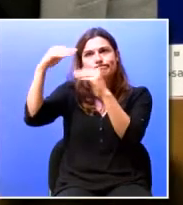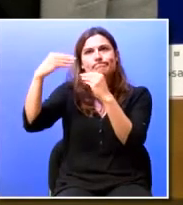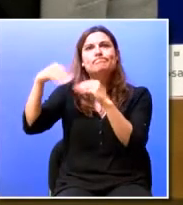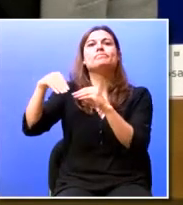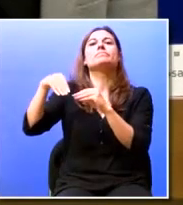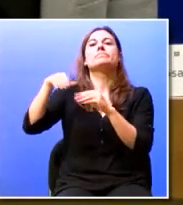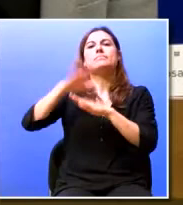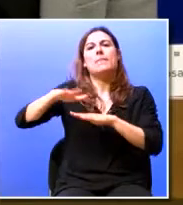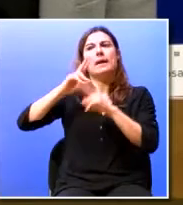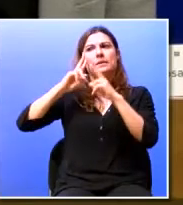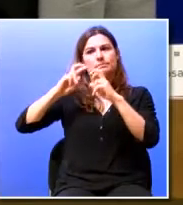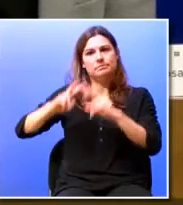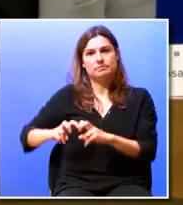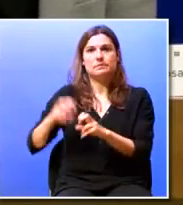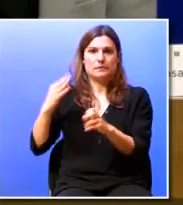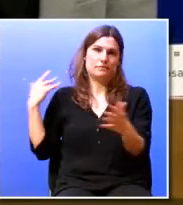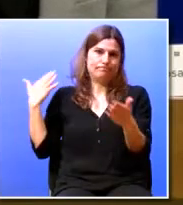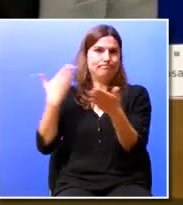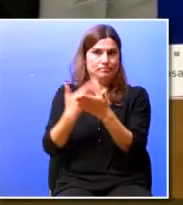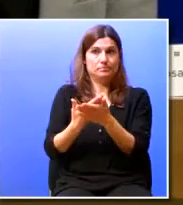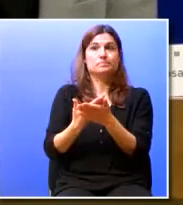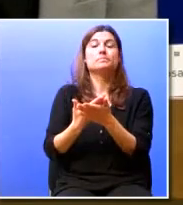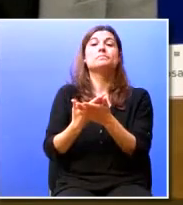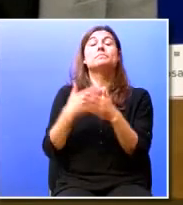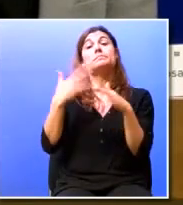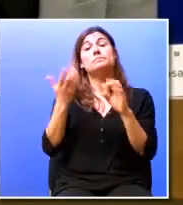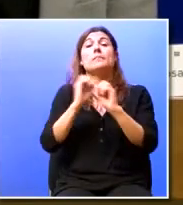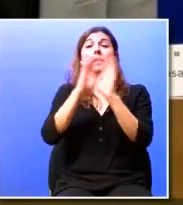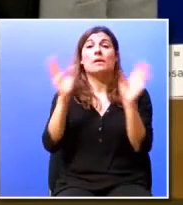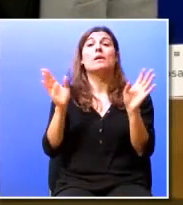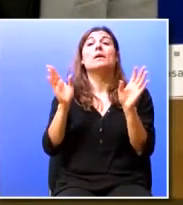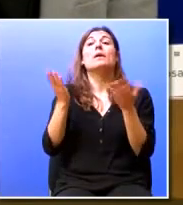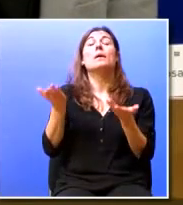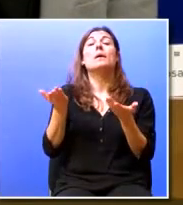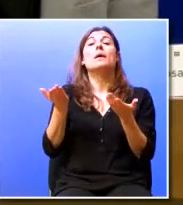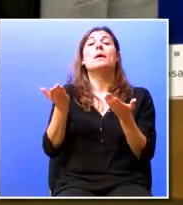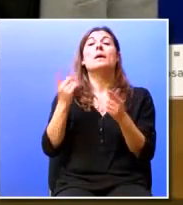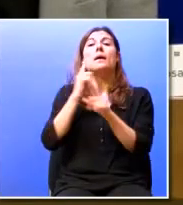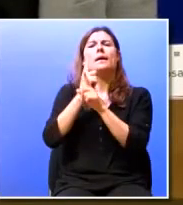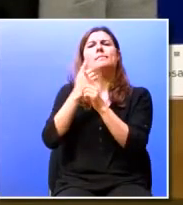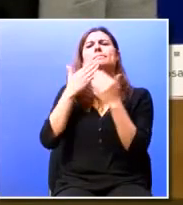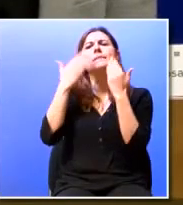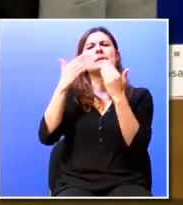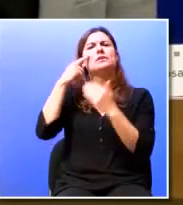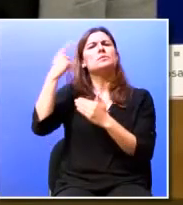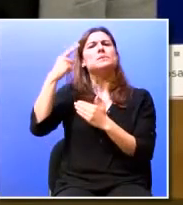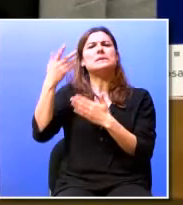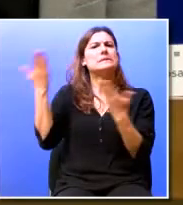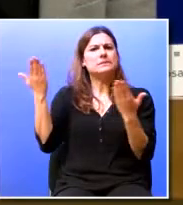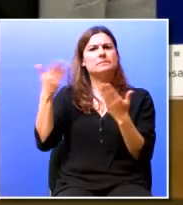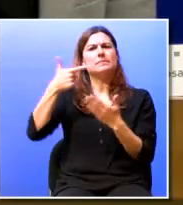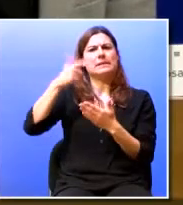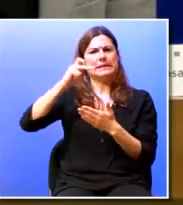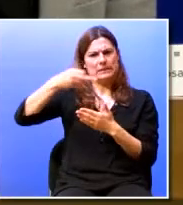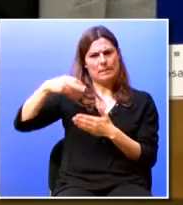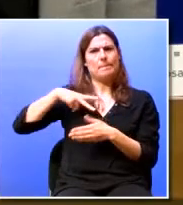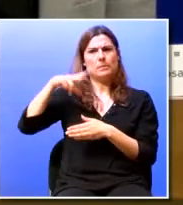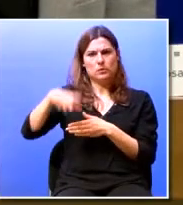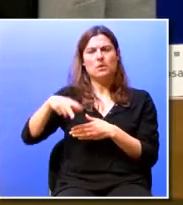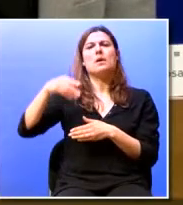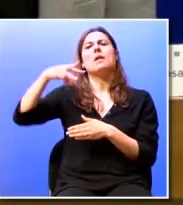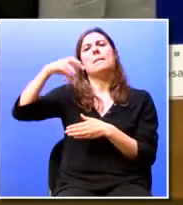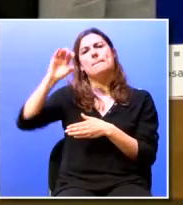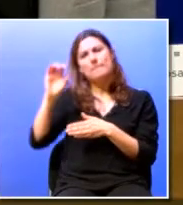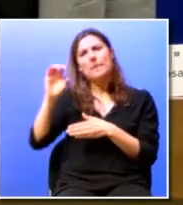da investigação que aqui ocorre. É claro que também, um agradecimento especial também à TAP Portugal, à Mike